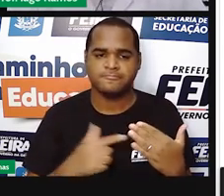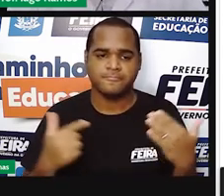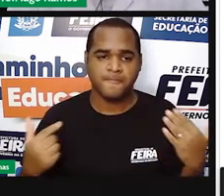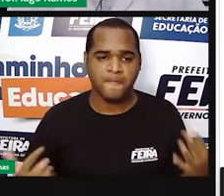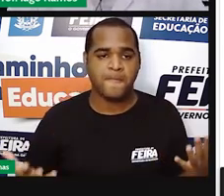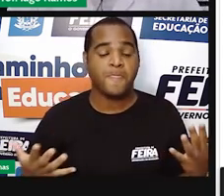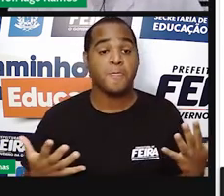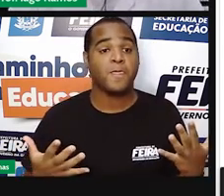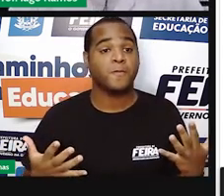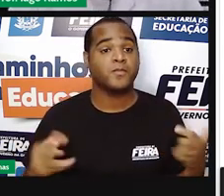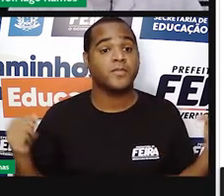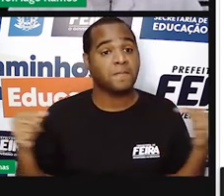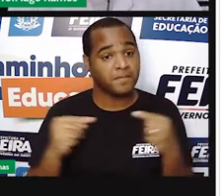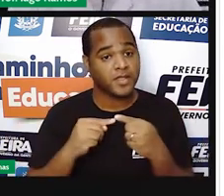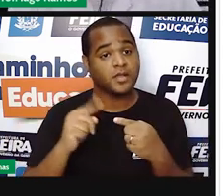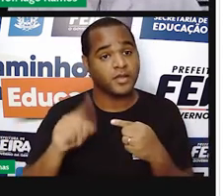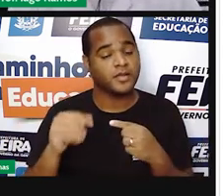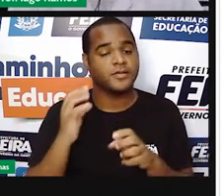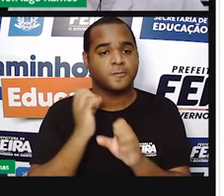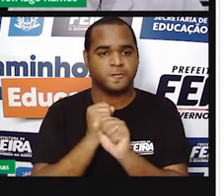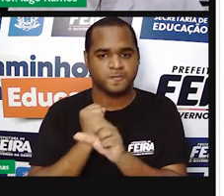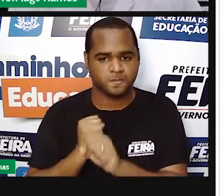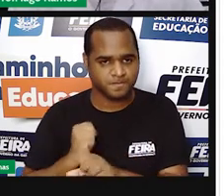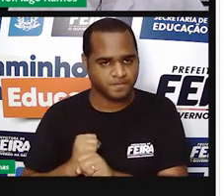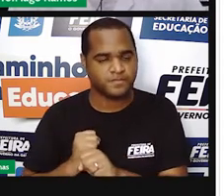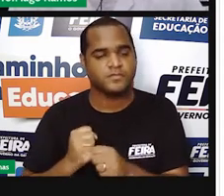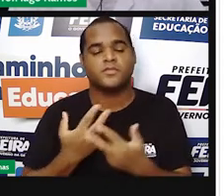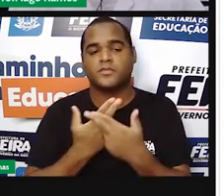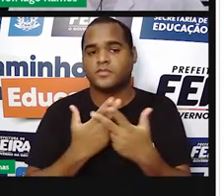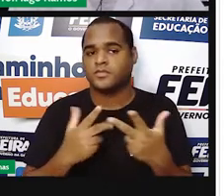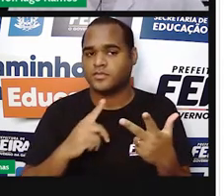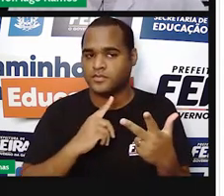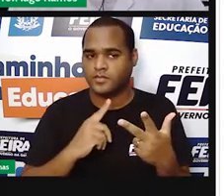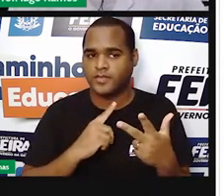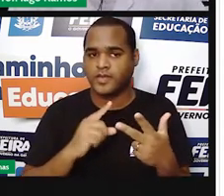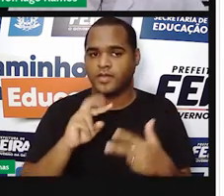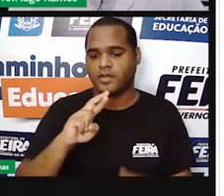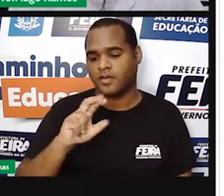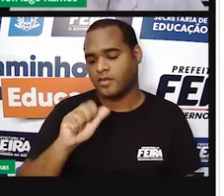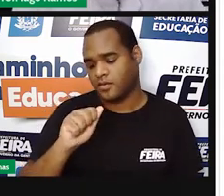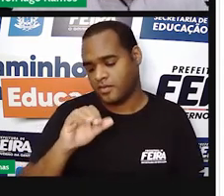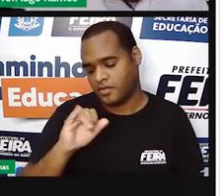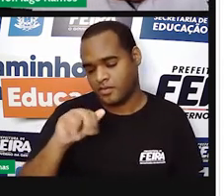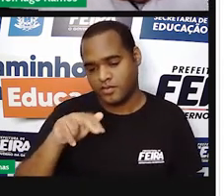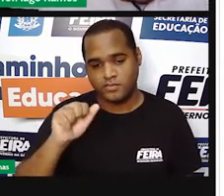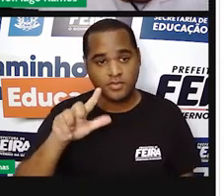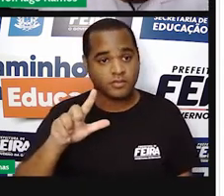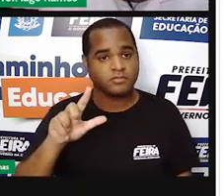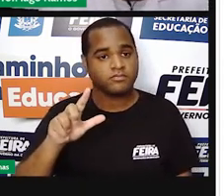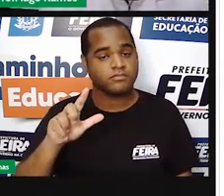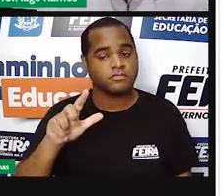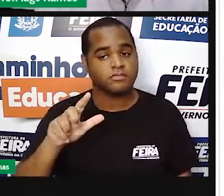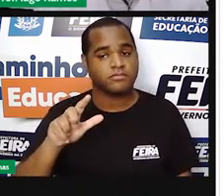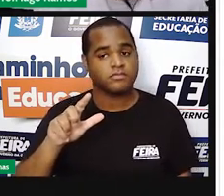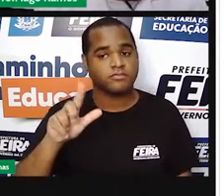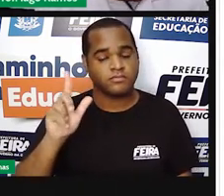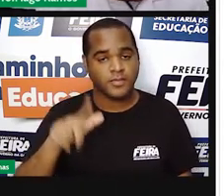são números racionais. E esses números racionais